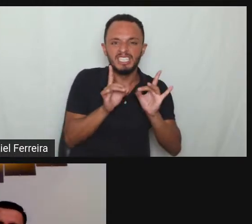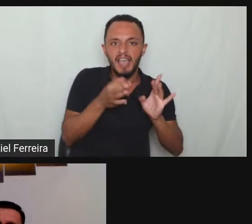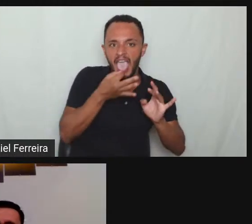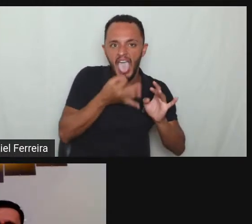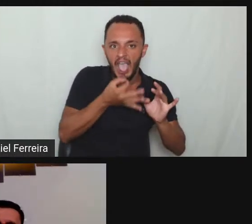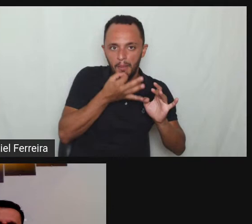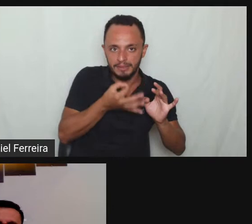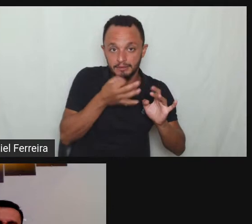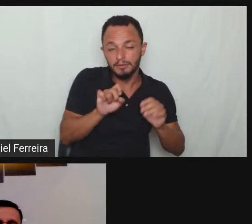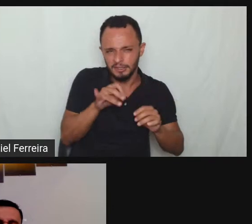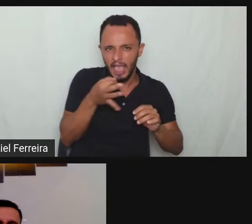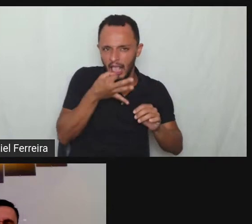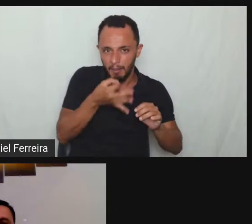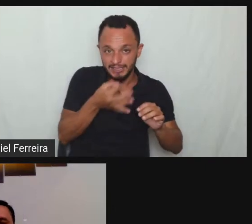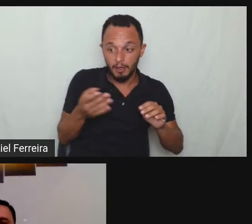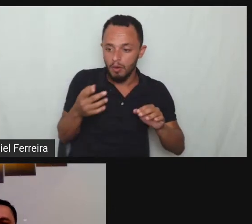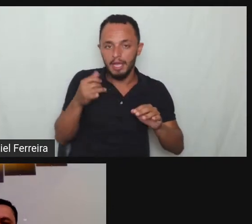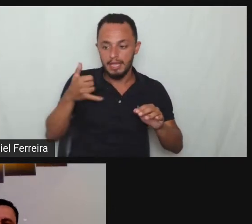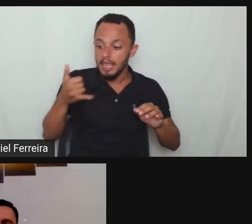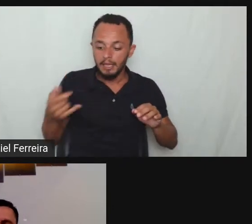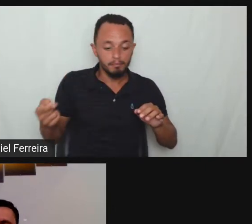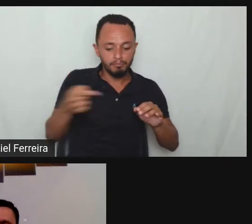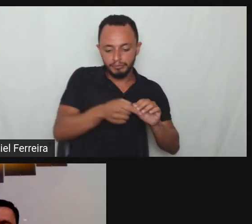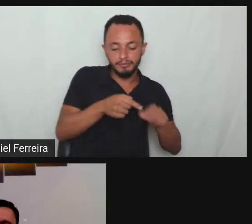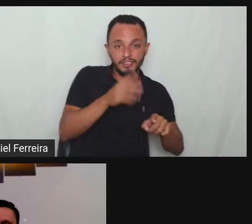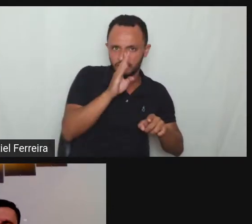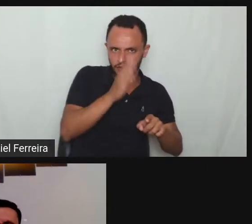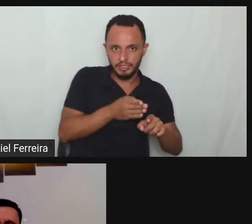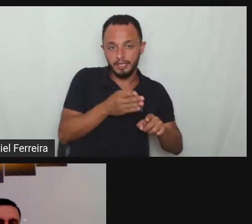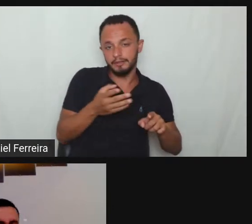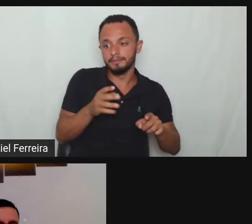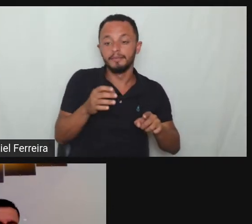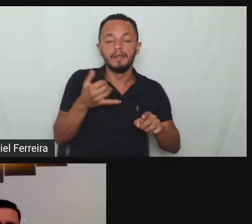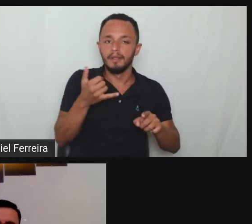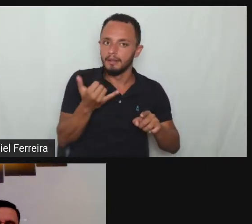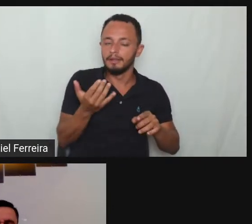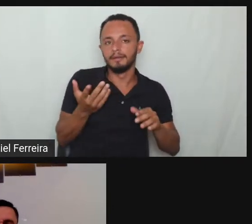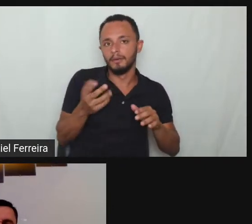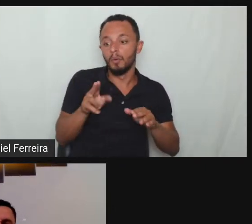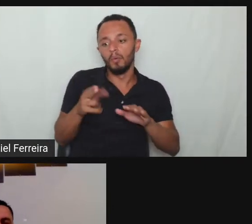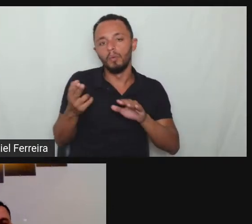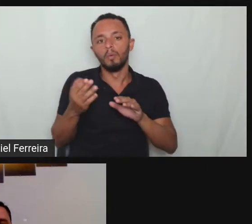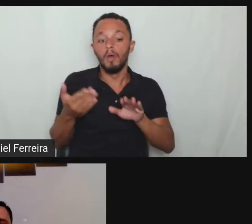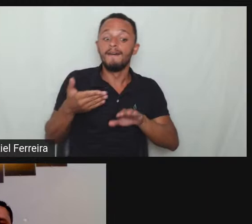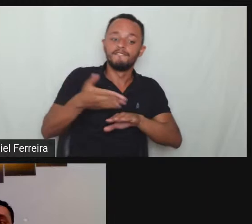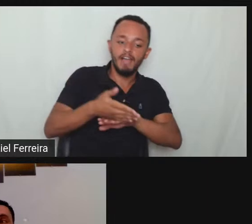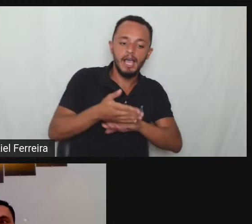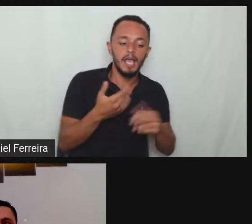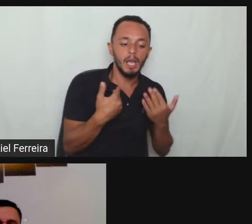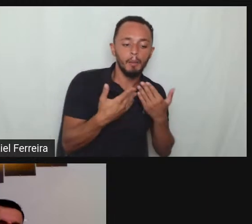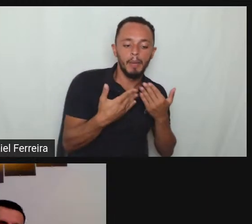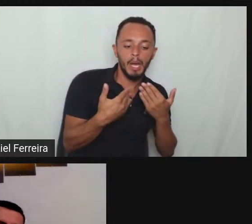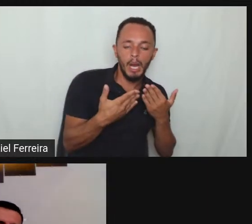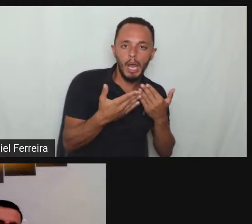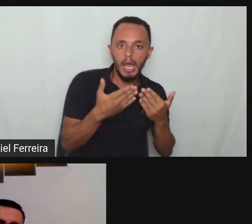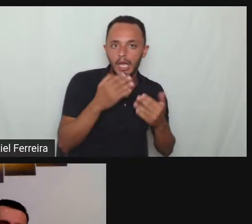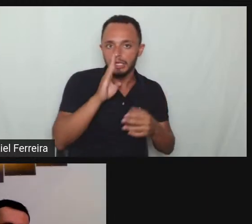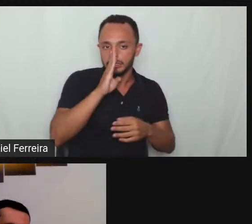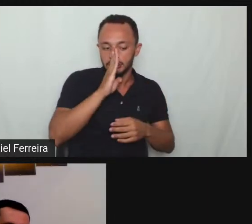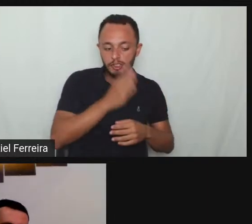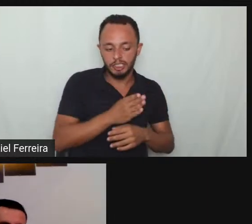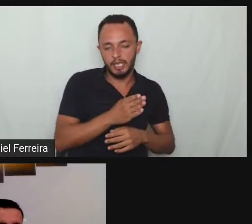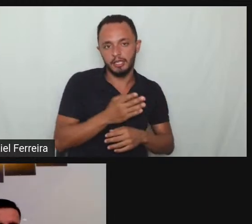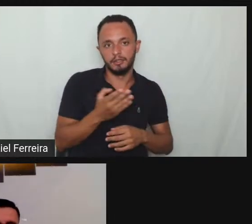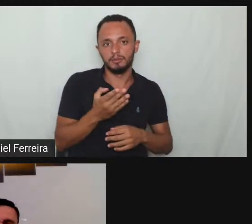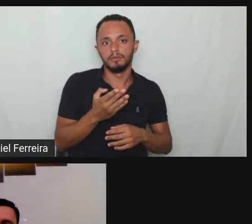coisas aí de tentar solucionar o problema administrativamente na empresa eu acho que a gente tem que partir para uma